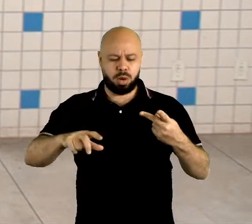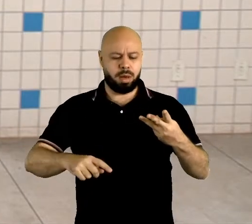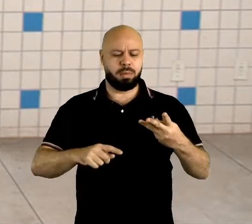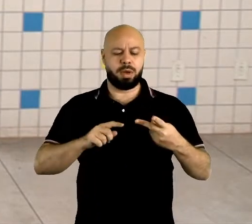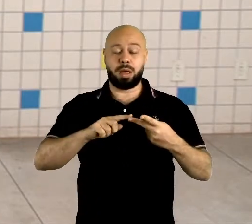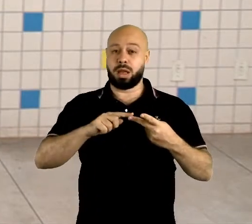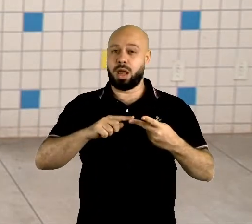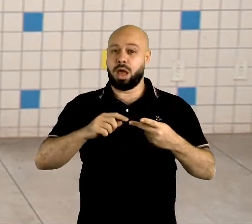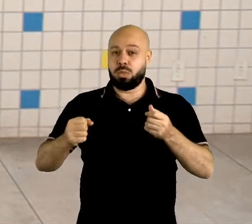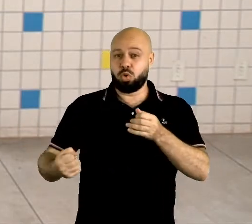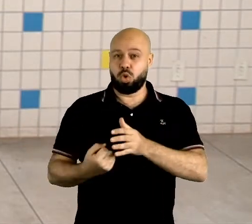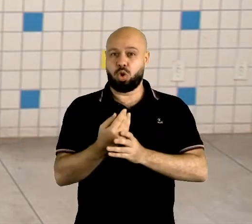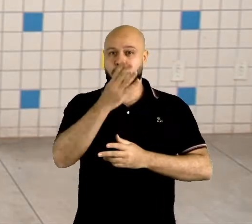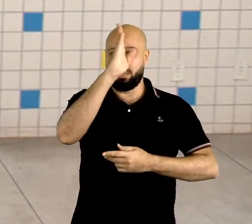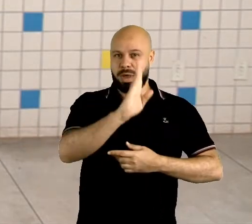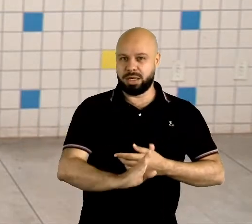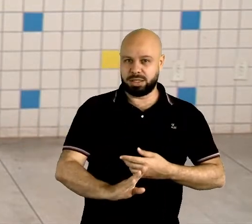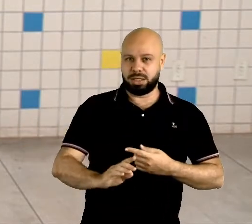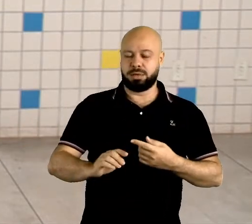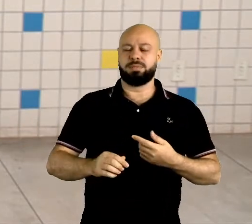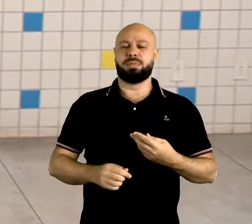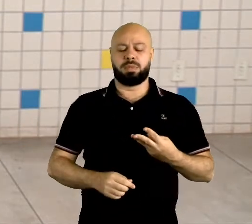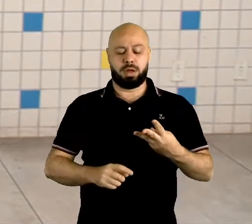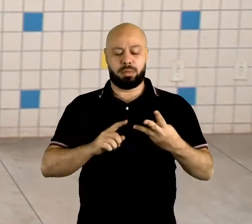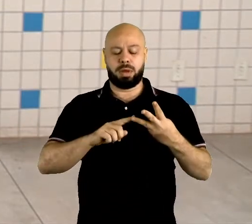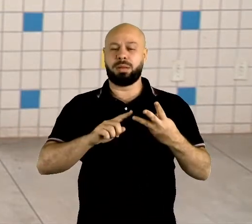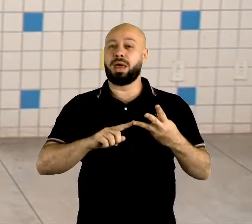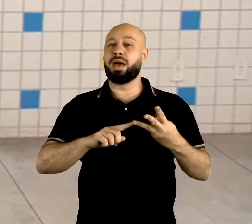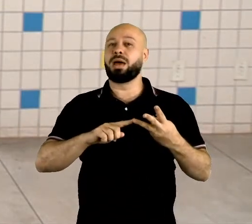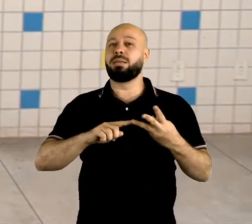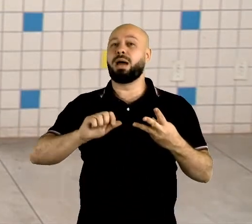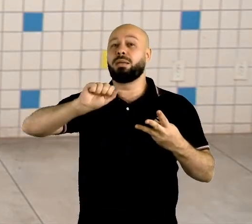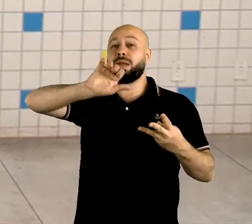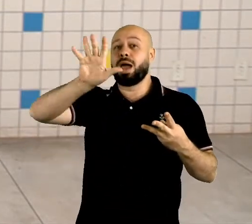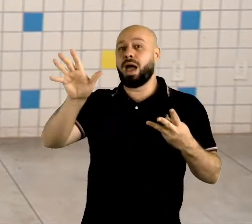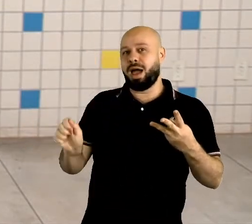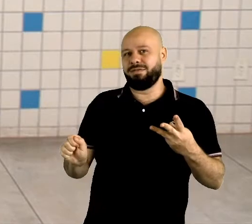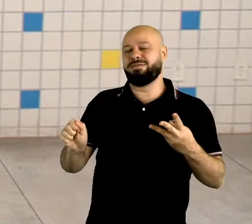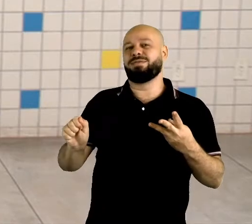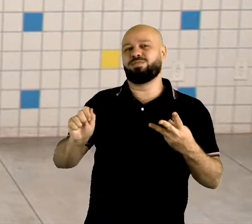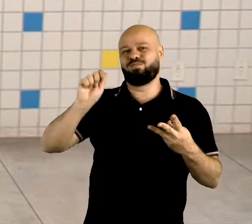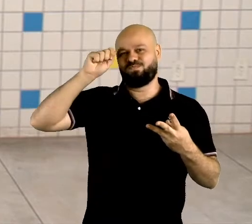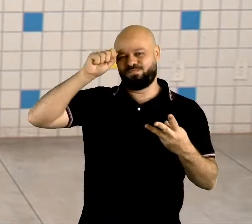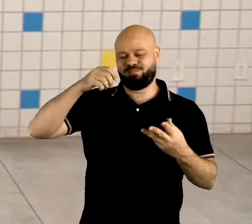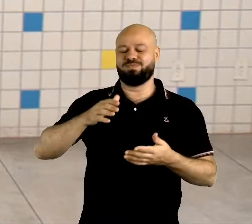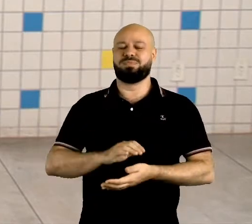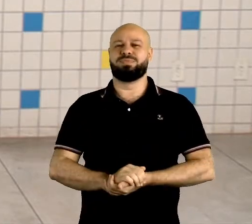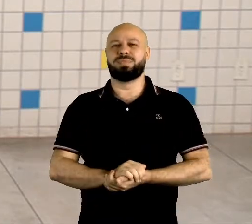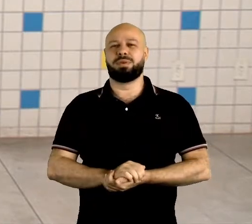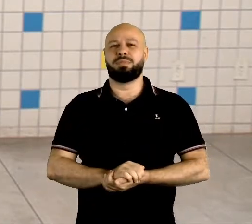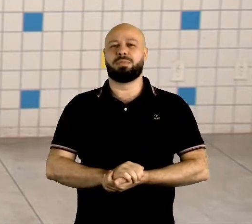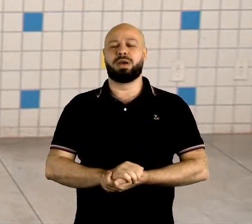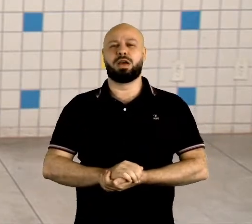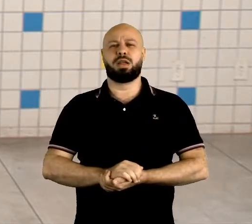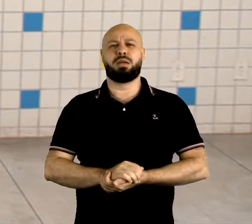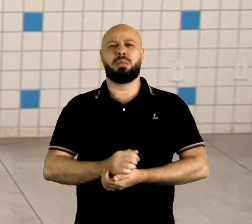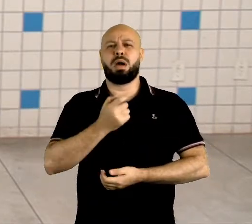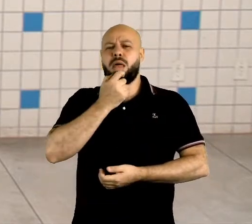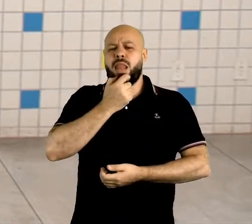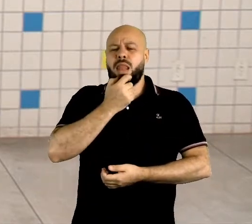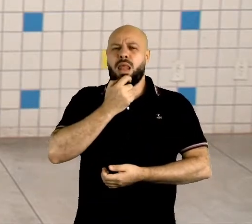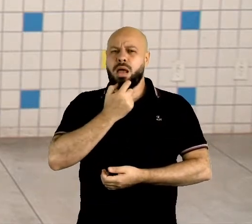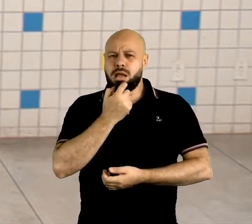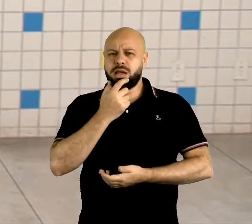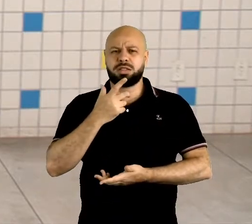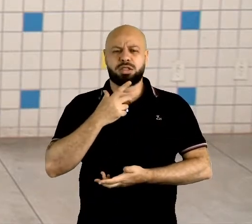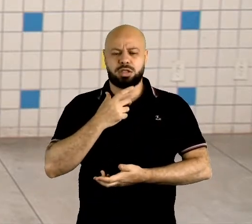origem ao nosso português. E temos ainda uma outra variante, que o português na África. Na língua inglesa, essa diferença se restringe